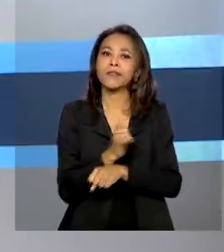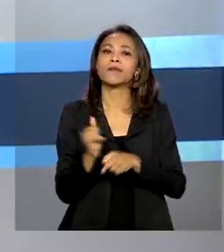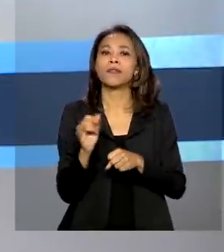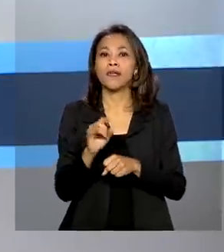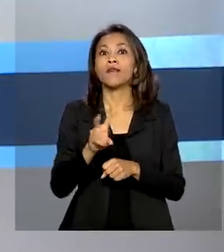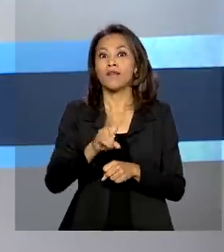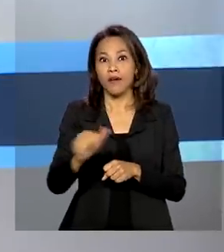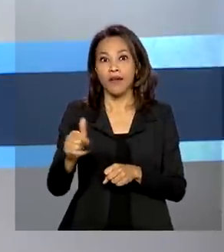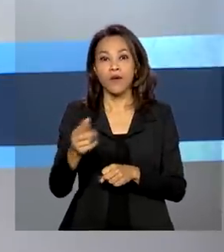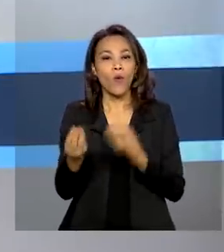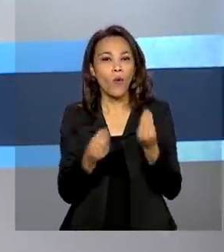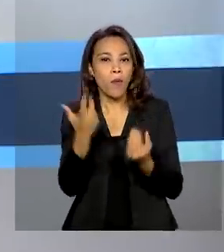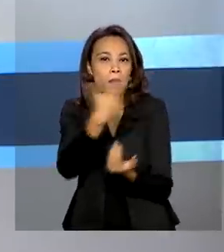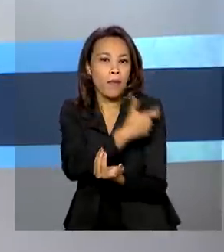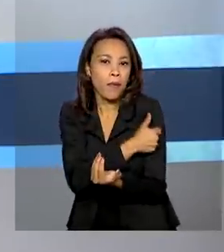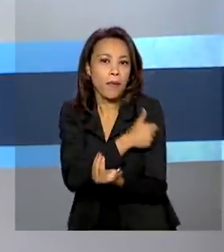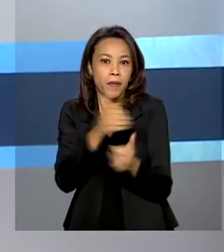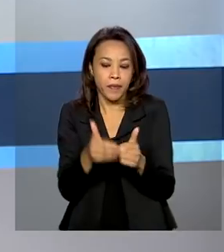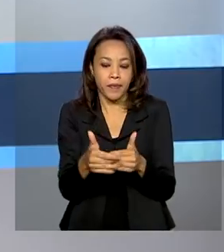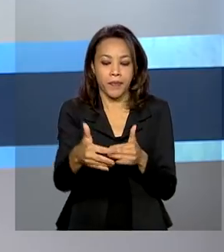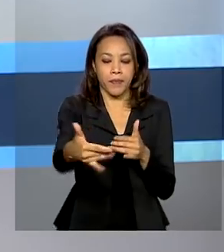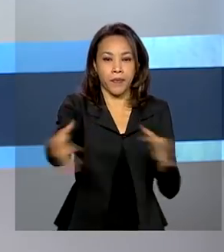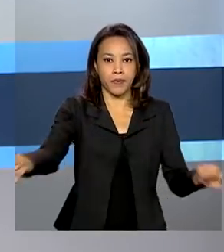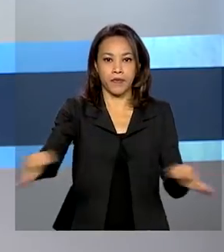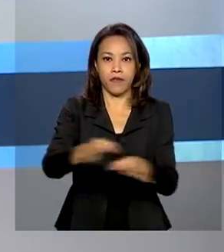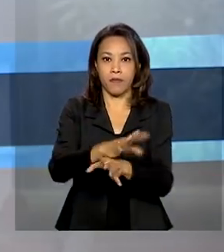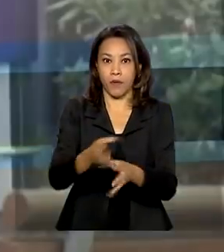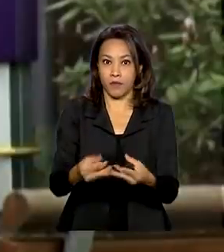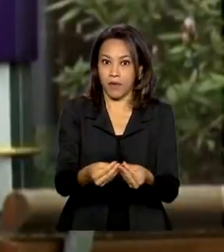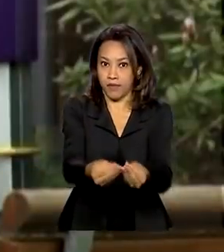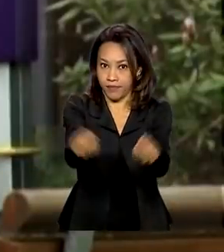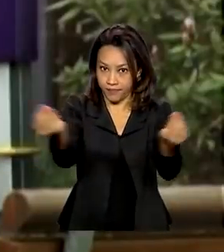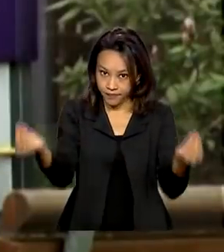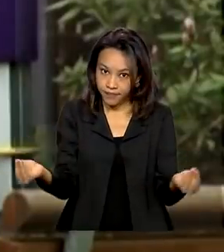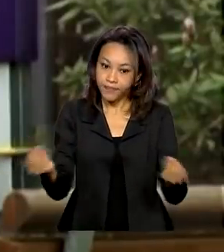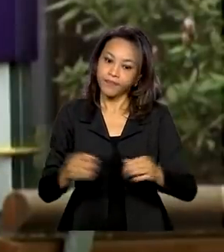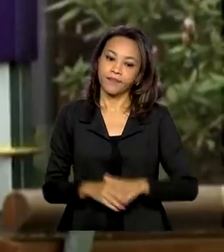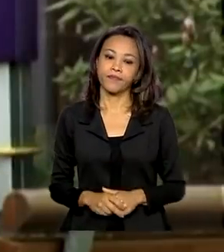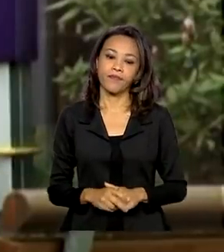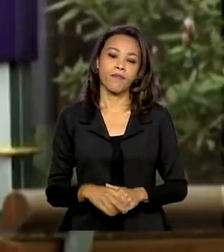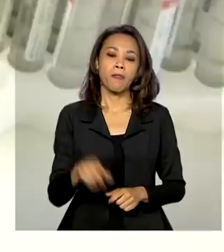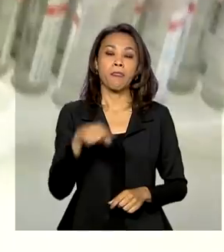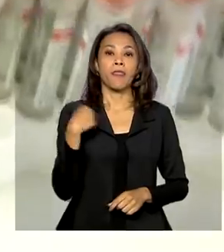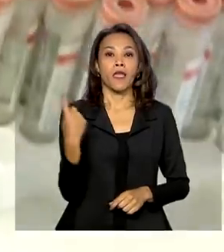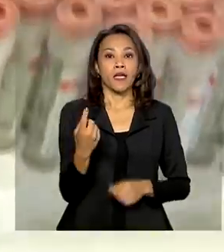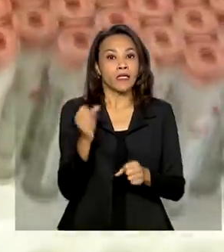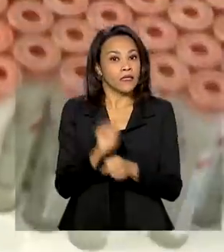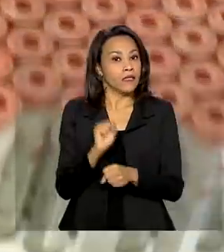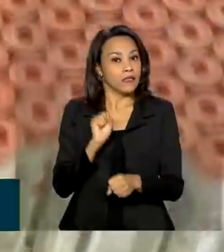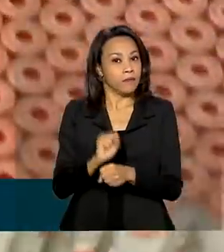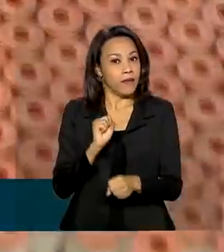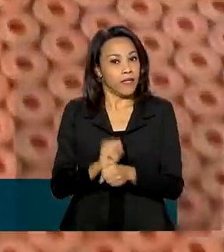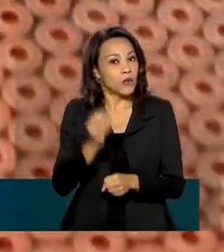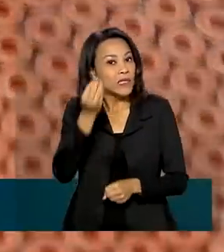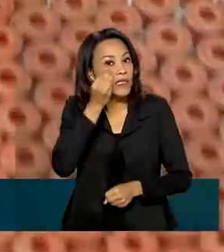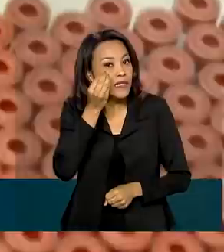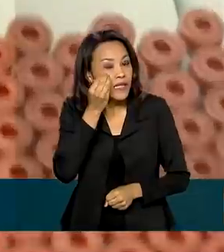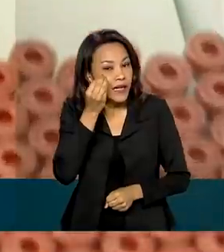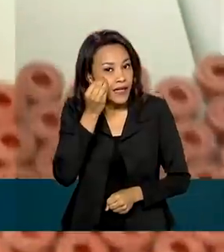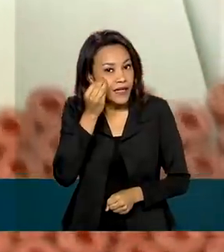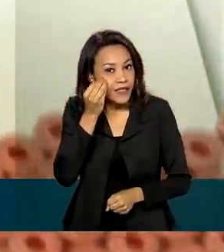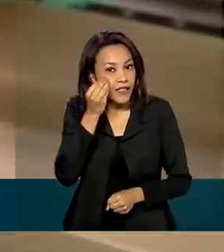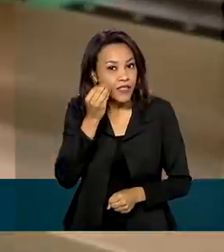quando a vacina para a Covid-19 estiver disponível. Enquanto aguarda a conclusão dos testes com as